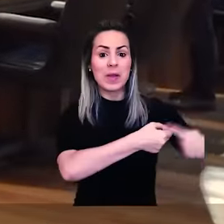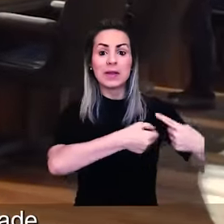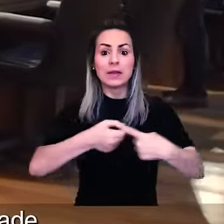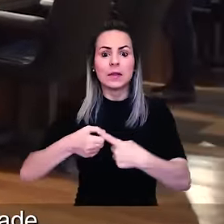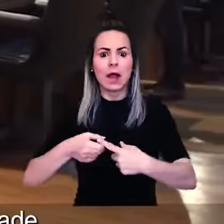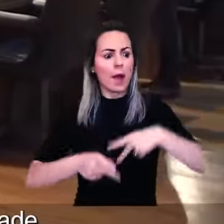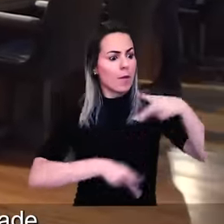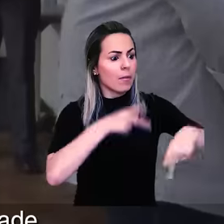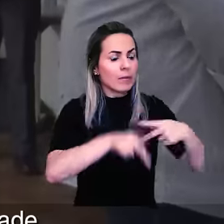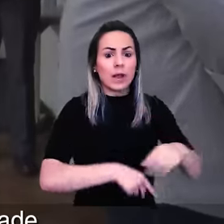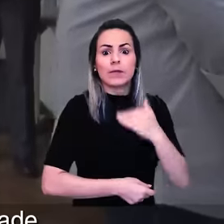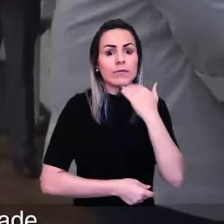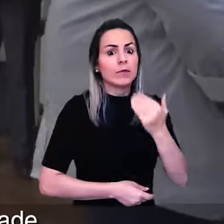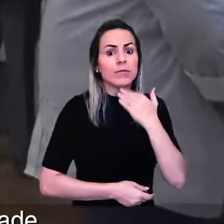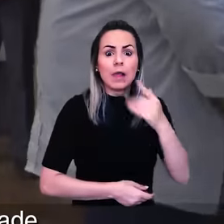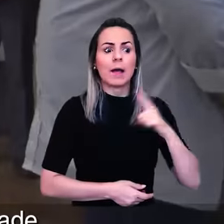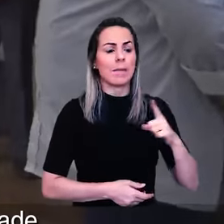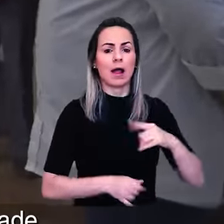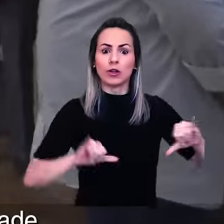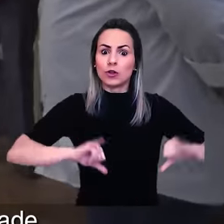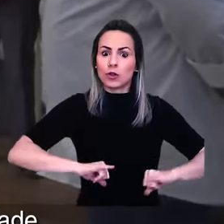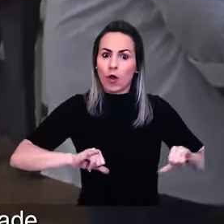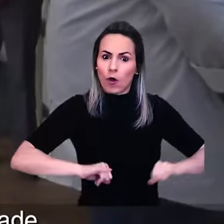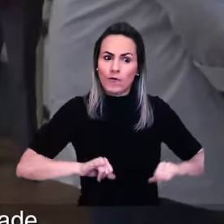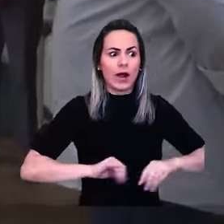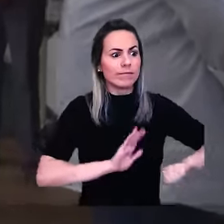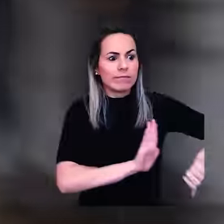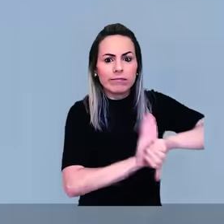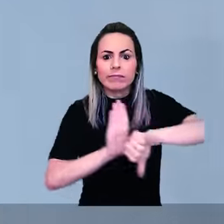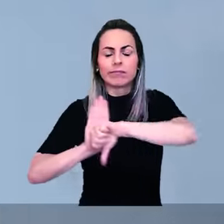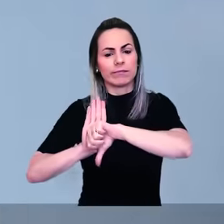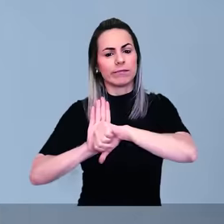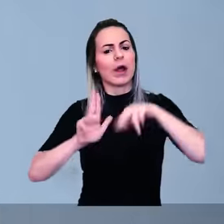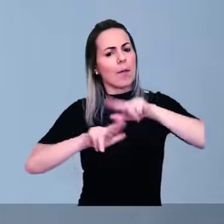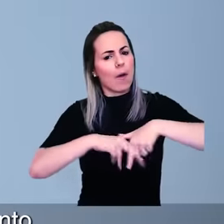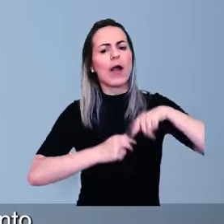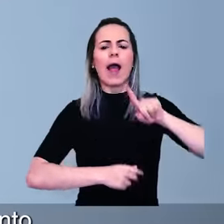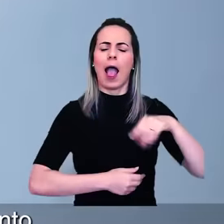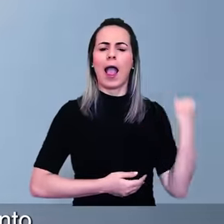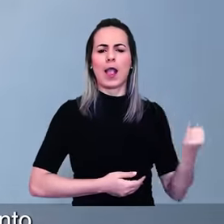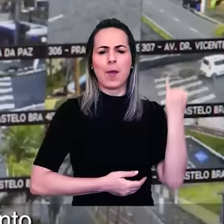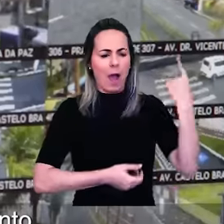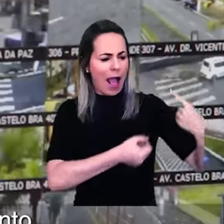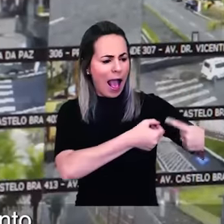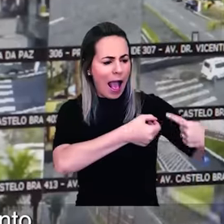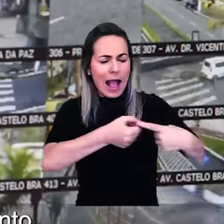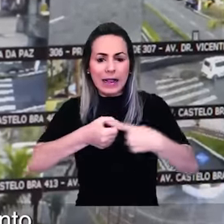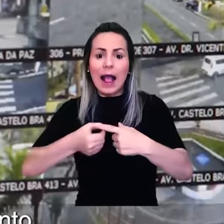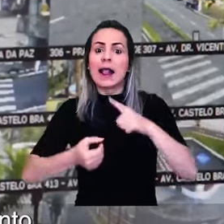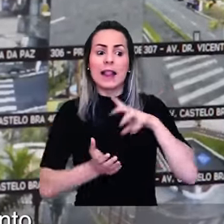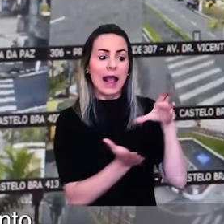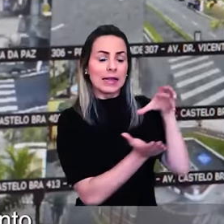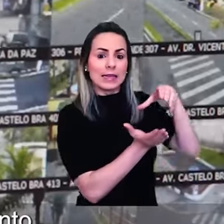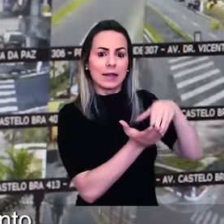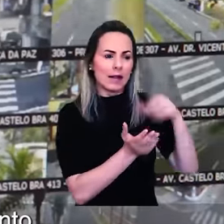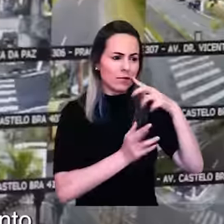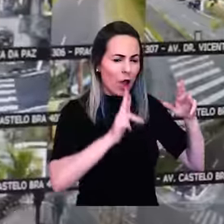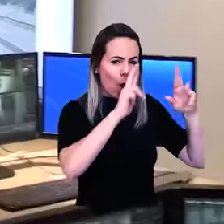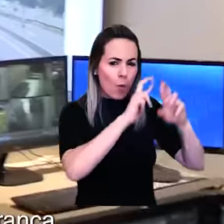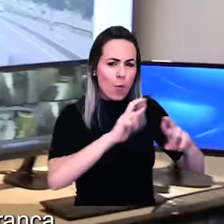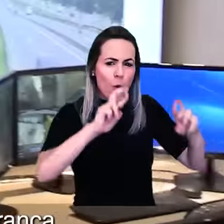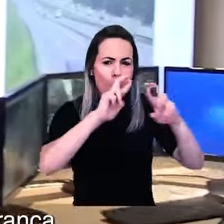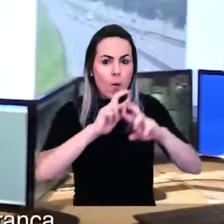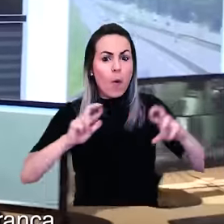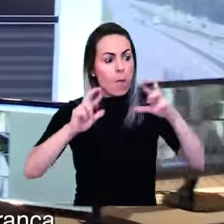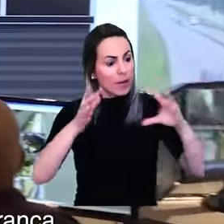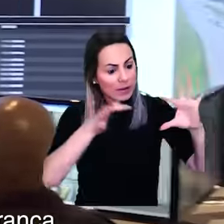região. A população não pode continuar a sofrer com a criminalidade. Por isso é importante que todas as cidades tenham a sua central de monitoramento